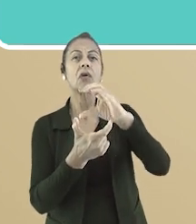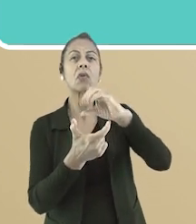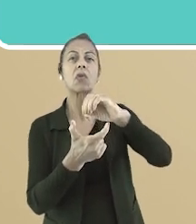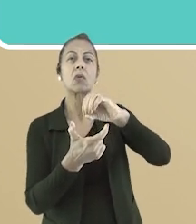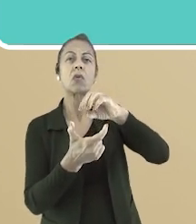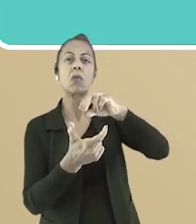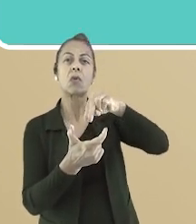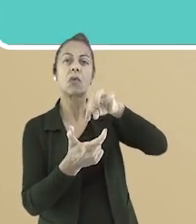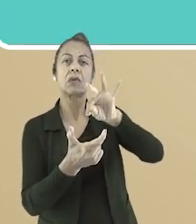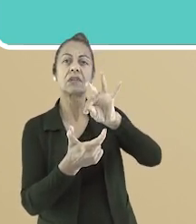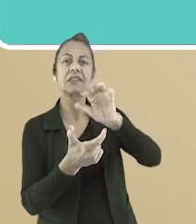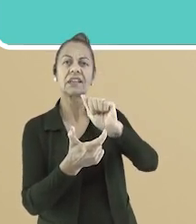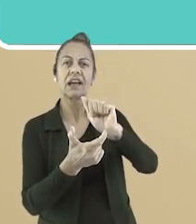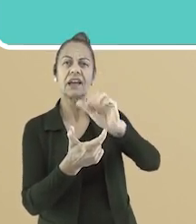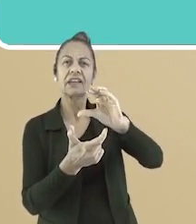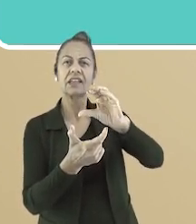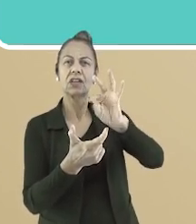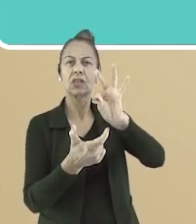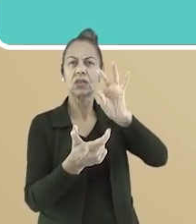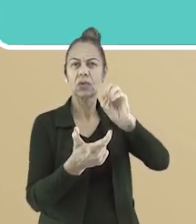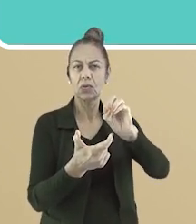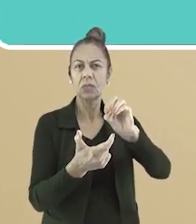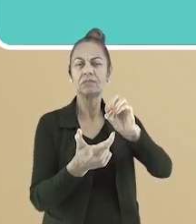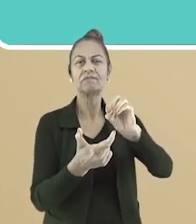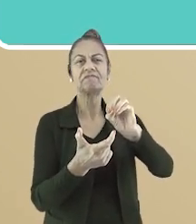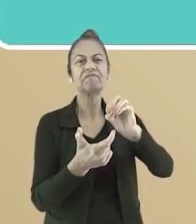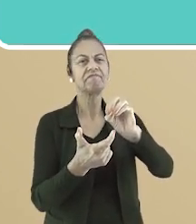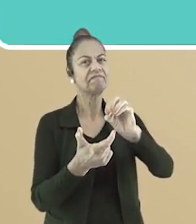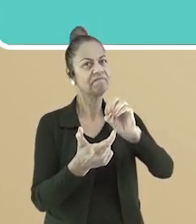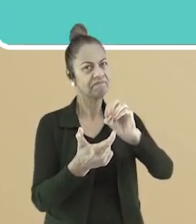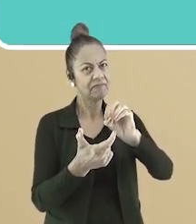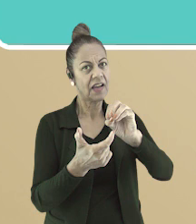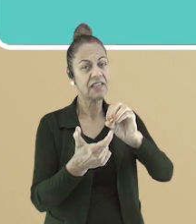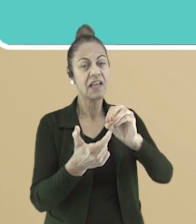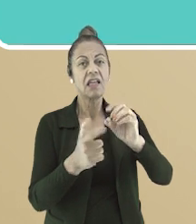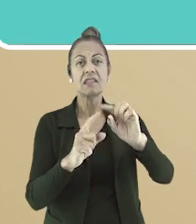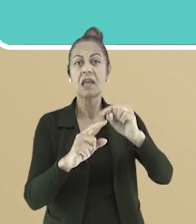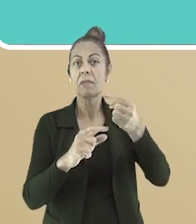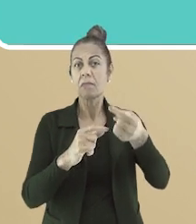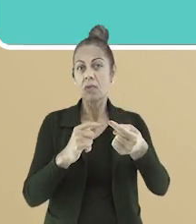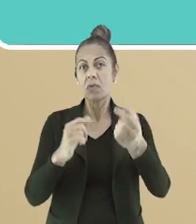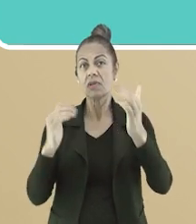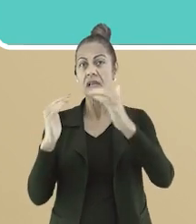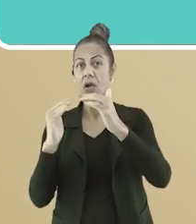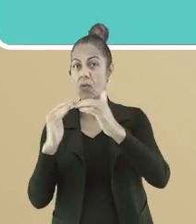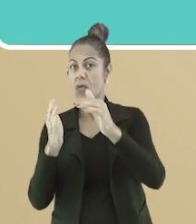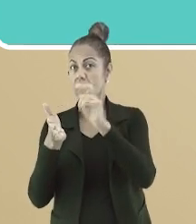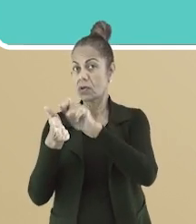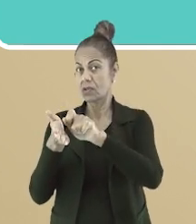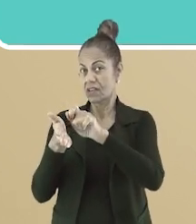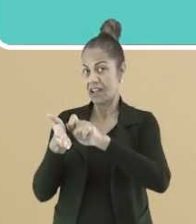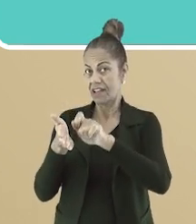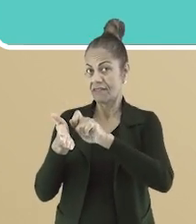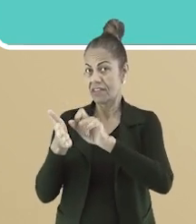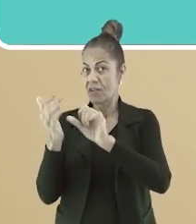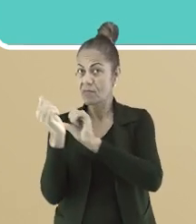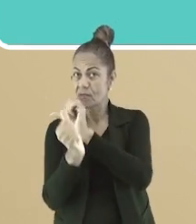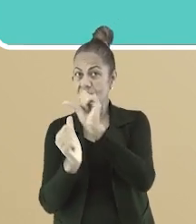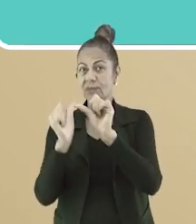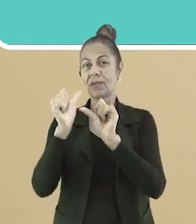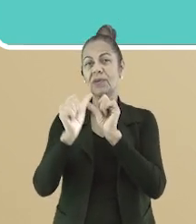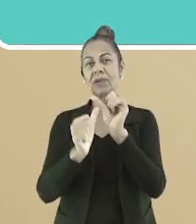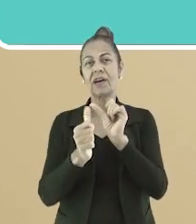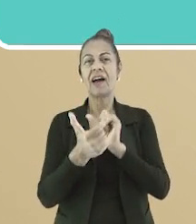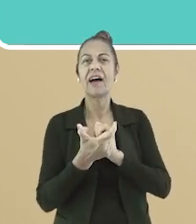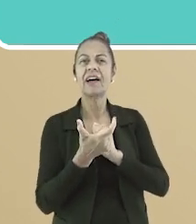assim, contacto, com C. Após o acordo, a palavra contato passou a ter a mesma grafia em